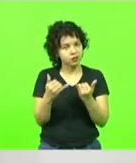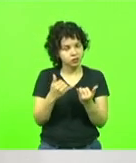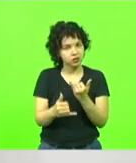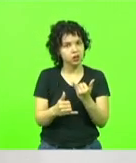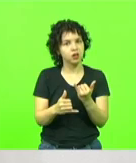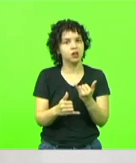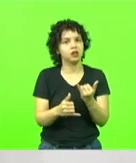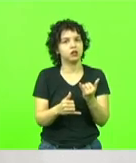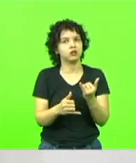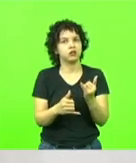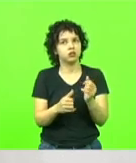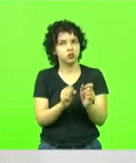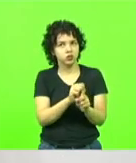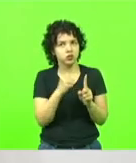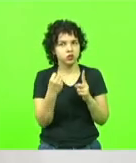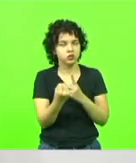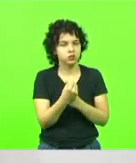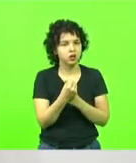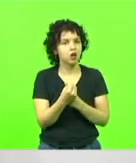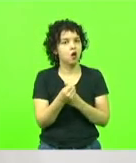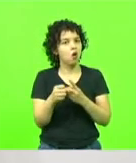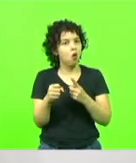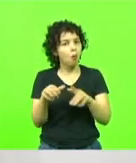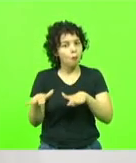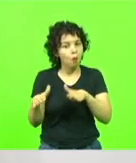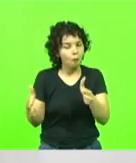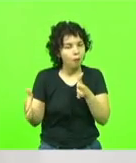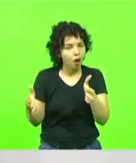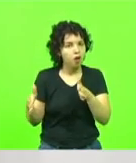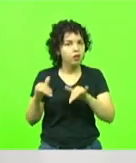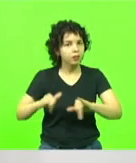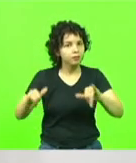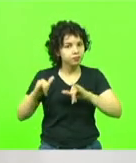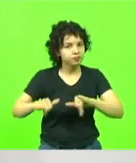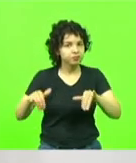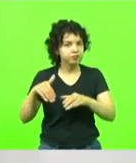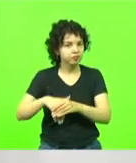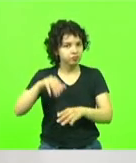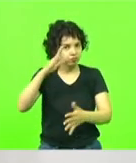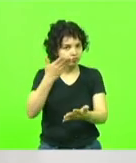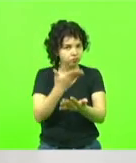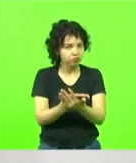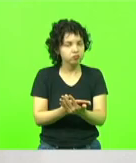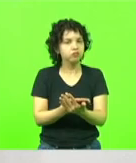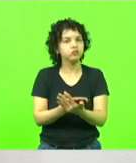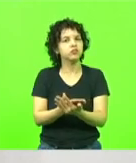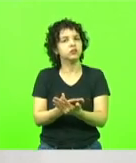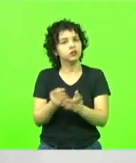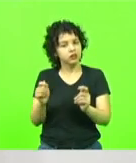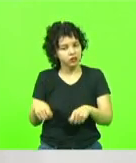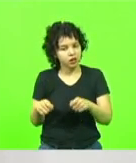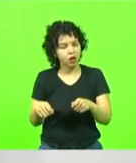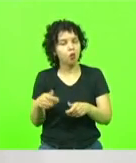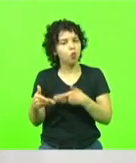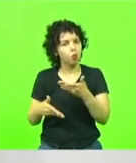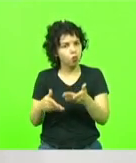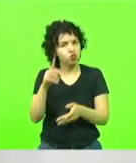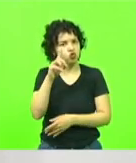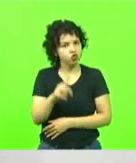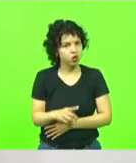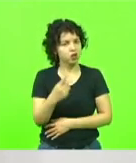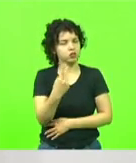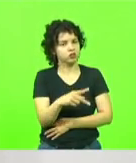Aqueles que, em algum momento da campanha eleitoral, acreditaram que poderíamos zelar pelos seus direitos. Cada um de nós